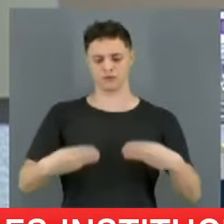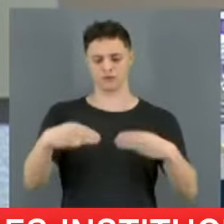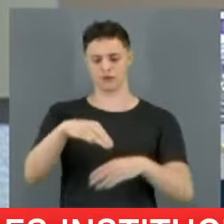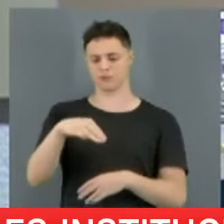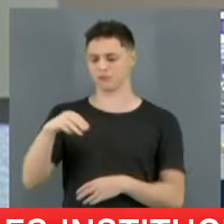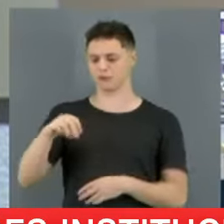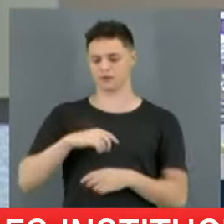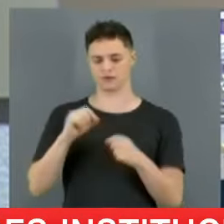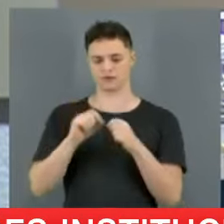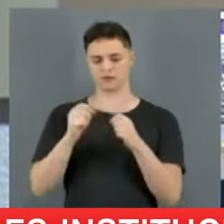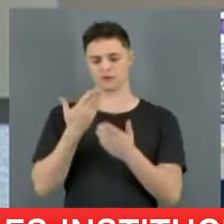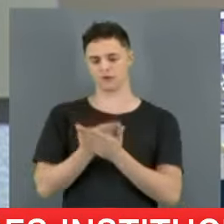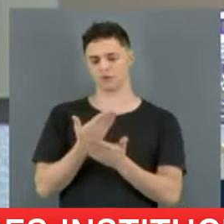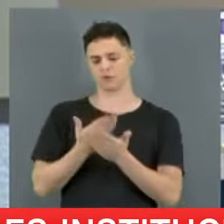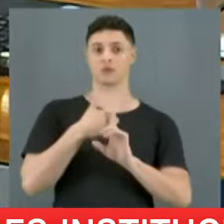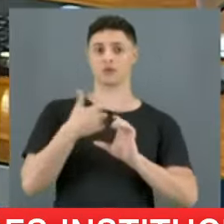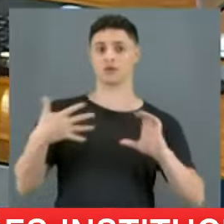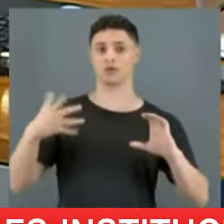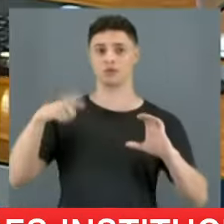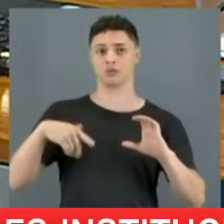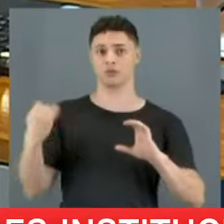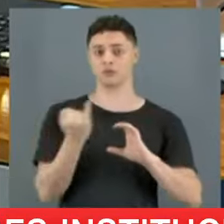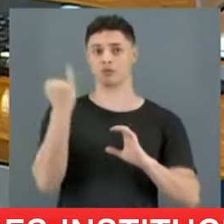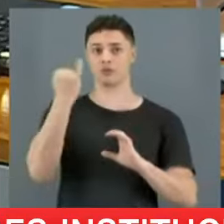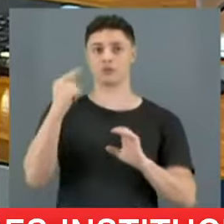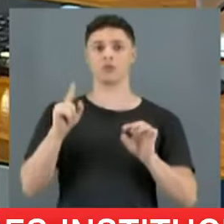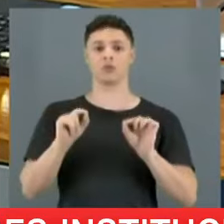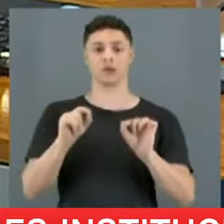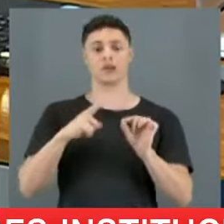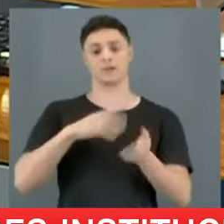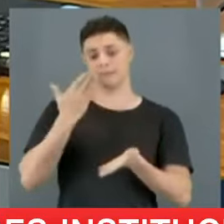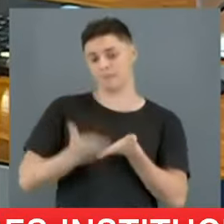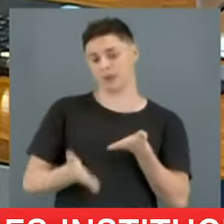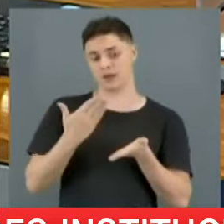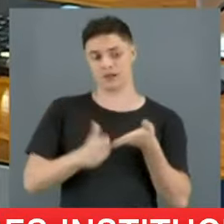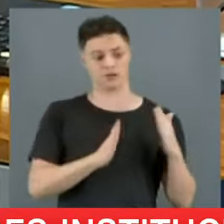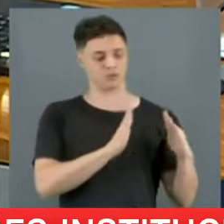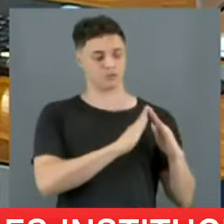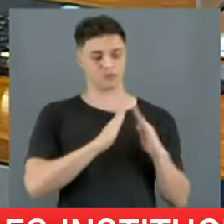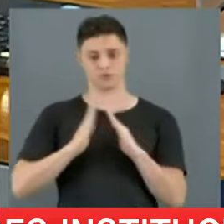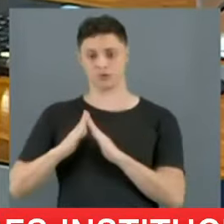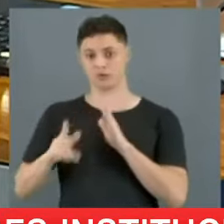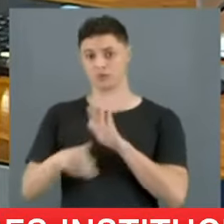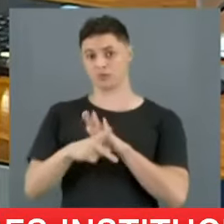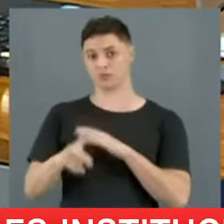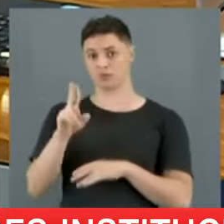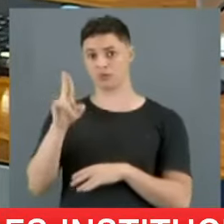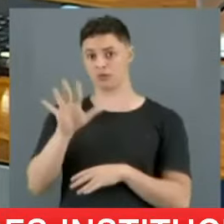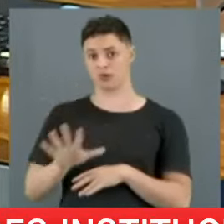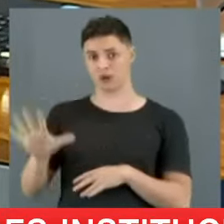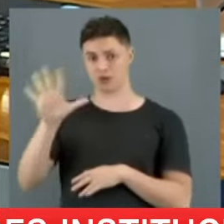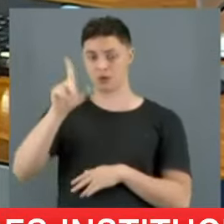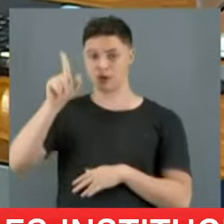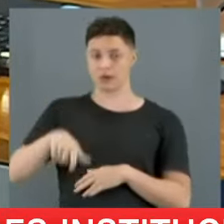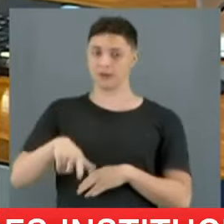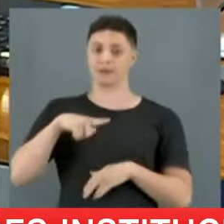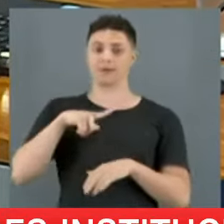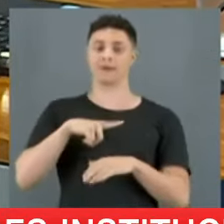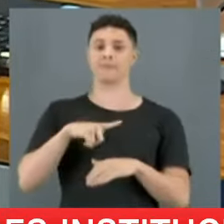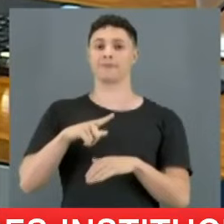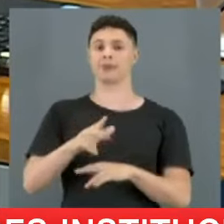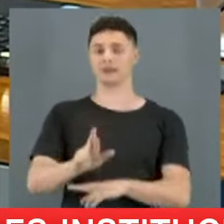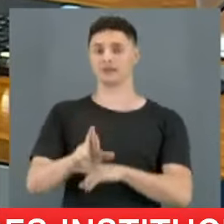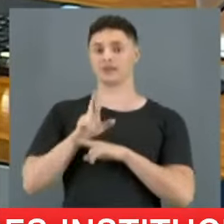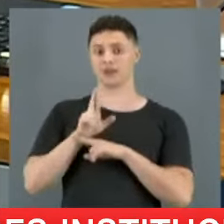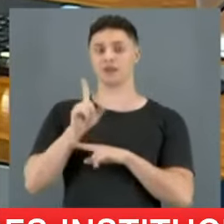que empresas, resorts, bares ou restaurantes fechassem eventualmente o acesso à praia. Ela abre essa brecha,